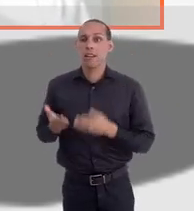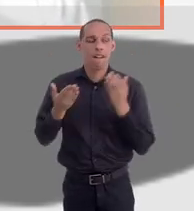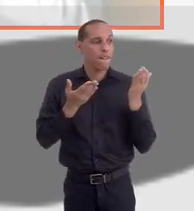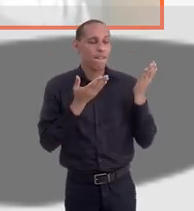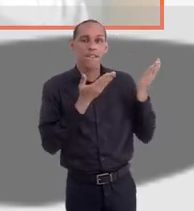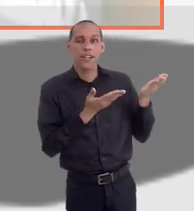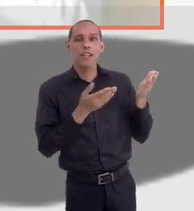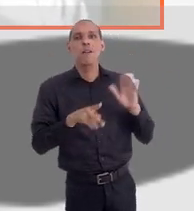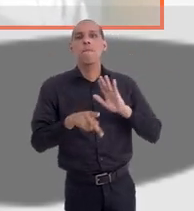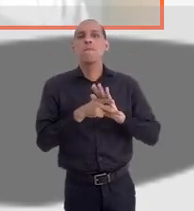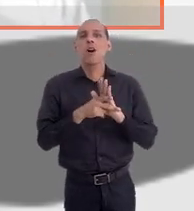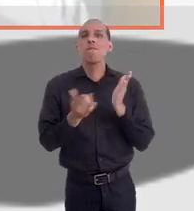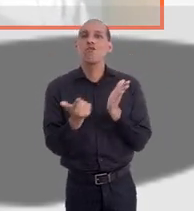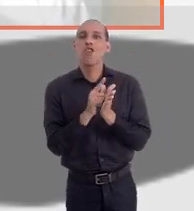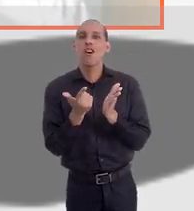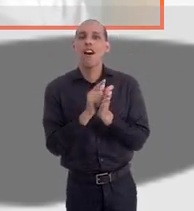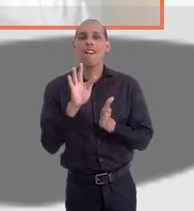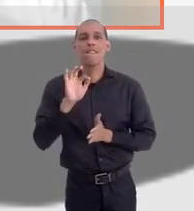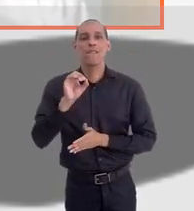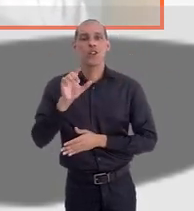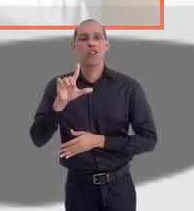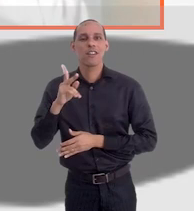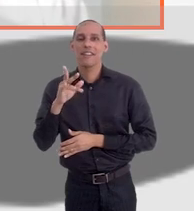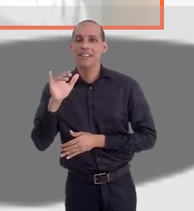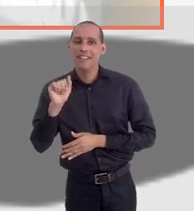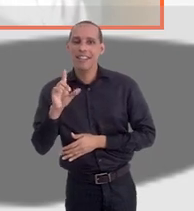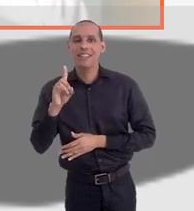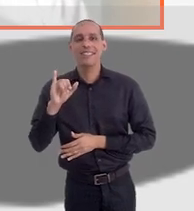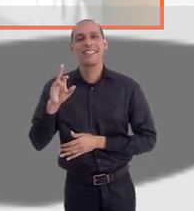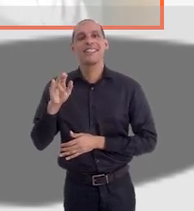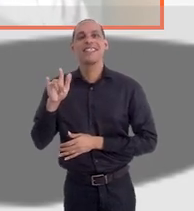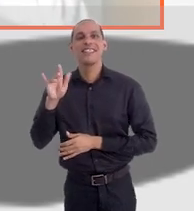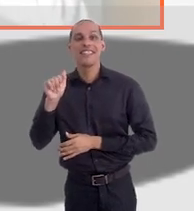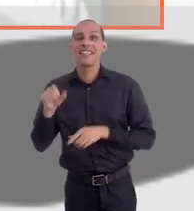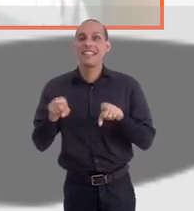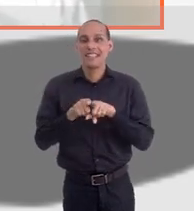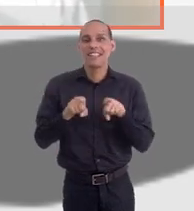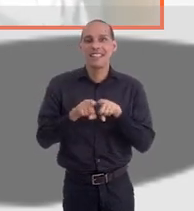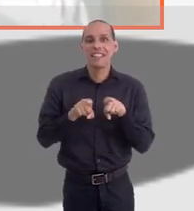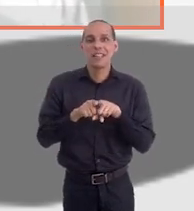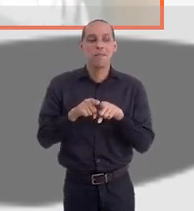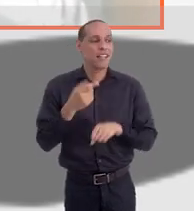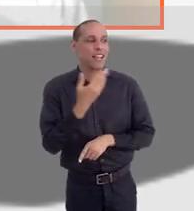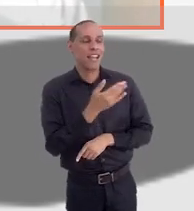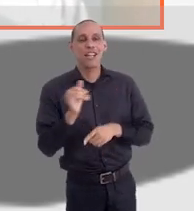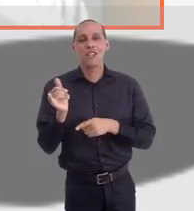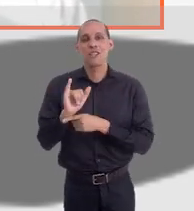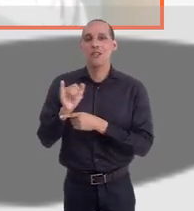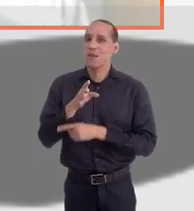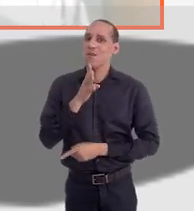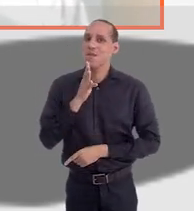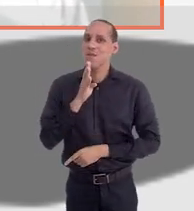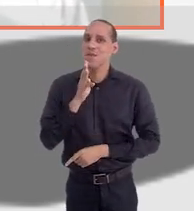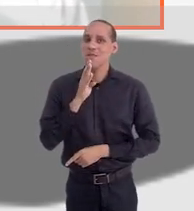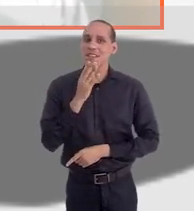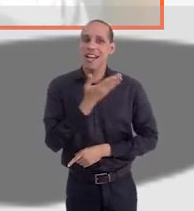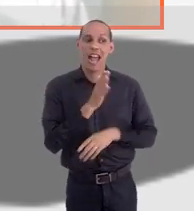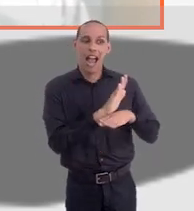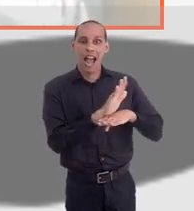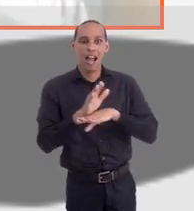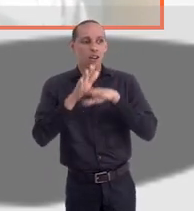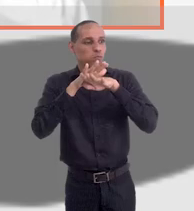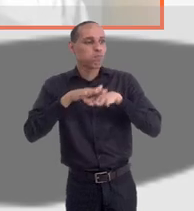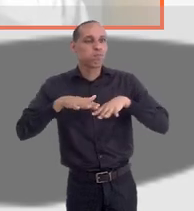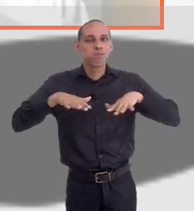Ele que é colunista da Folha Dirigida, conhecido no YouTube como O Especialista, ajudando e orientando candidatos a